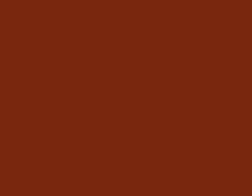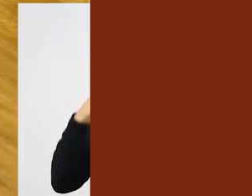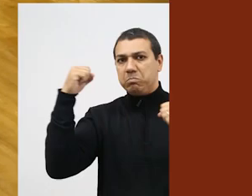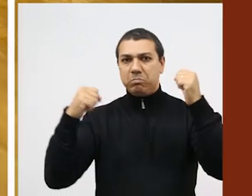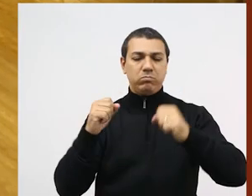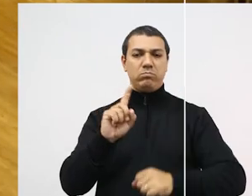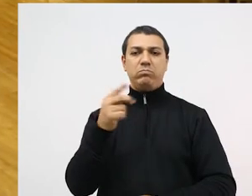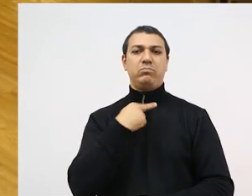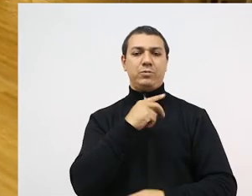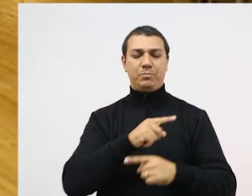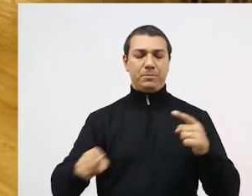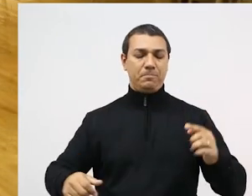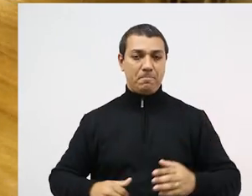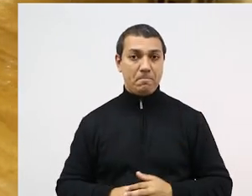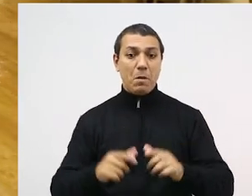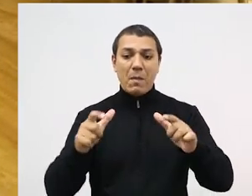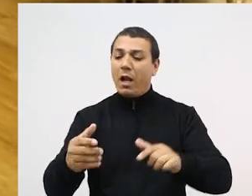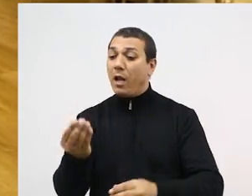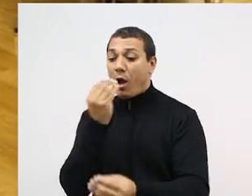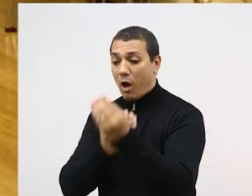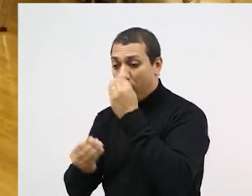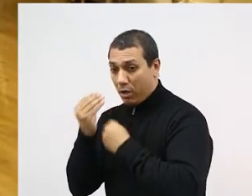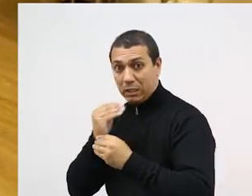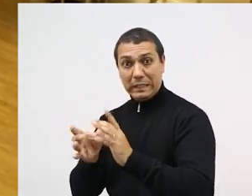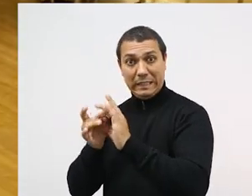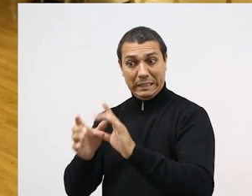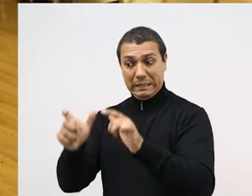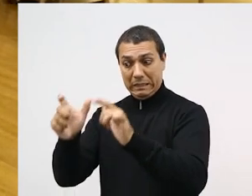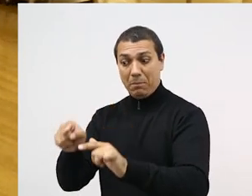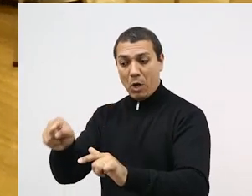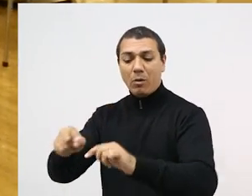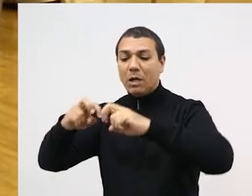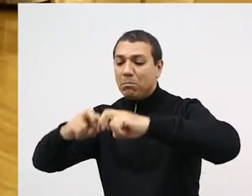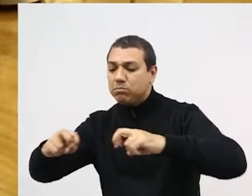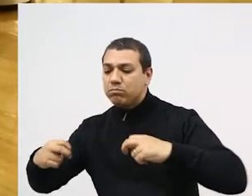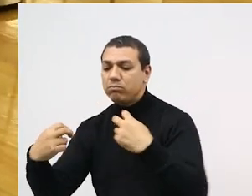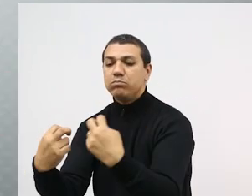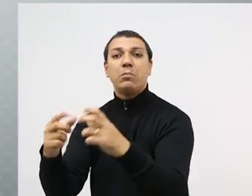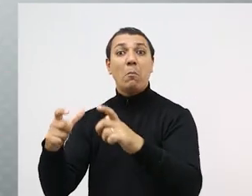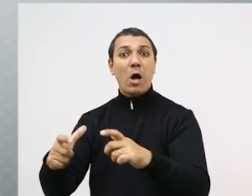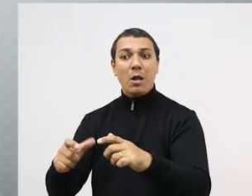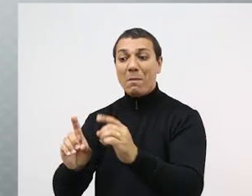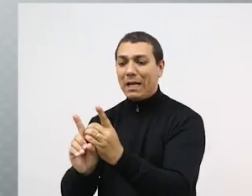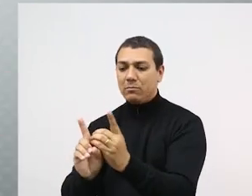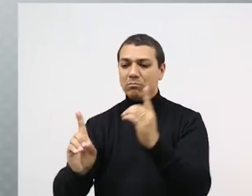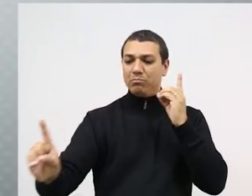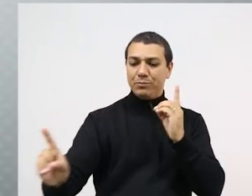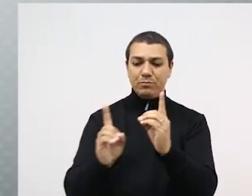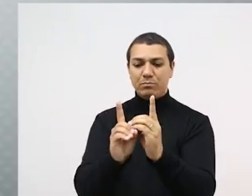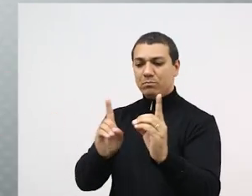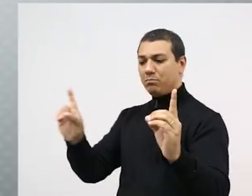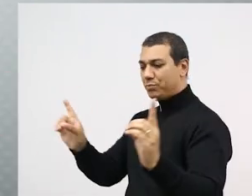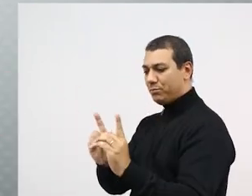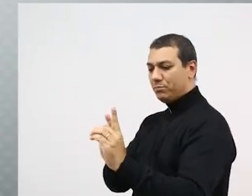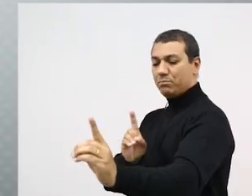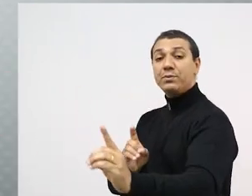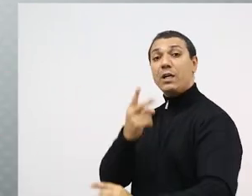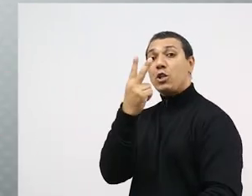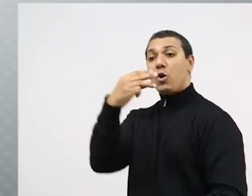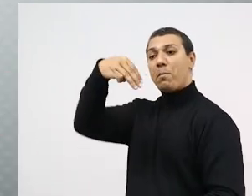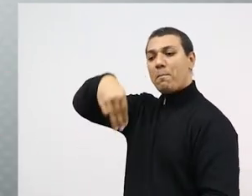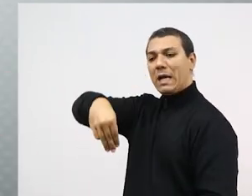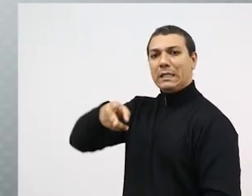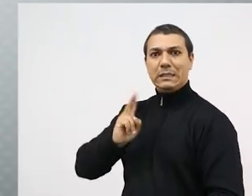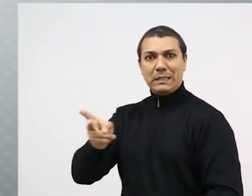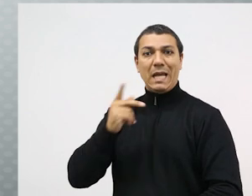As praças de alimentação poderão funcionar, mas as mesas serão colocadas a 2 metros de distância e todas as